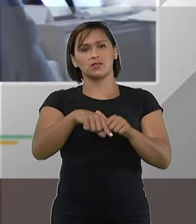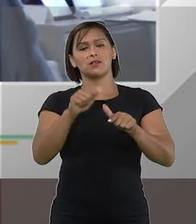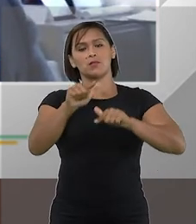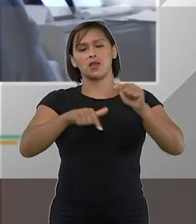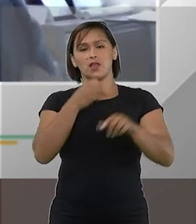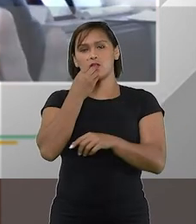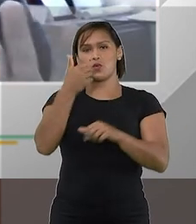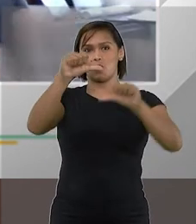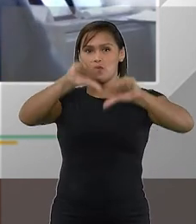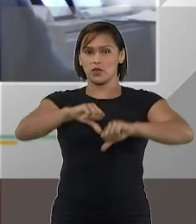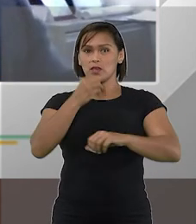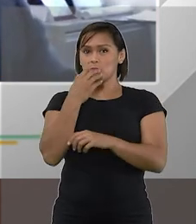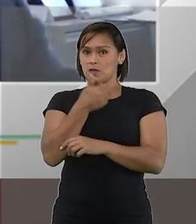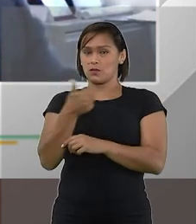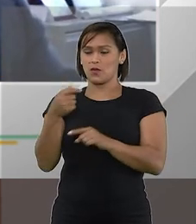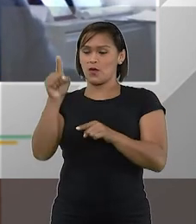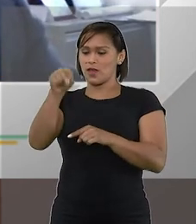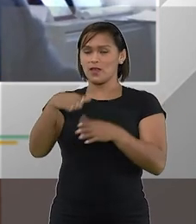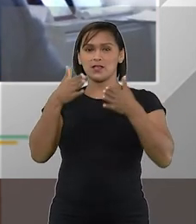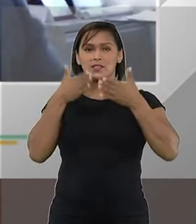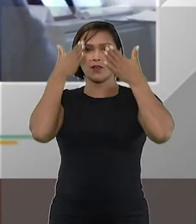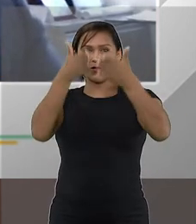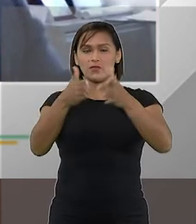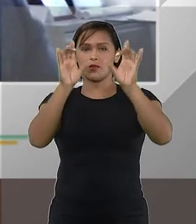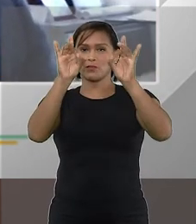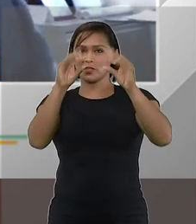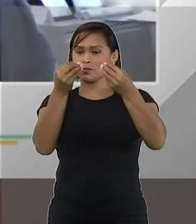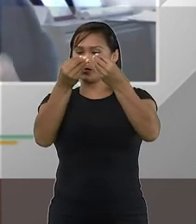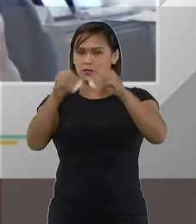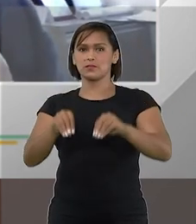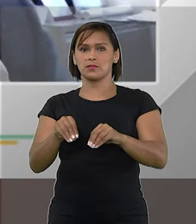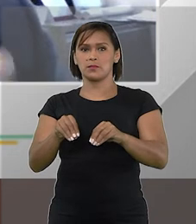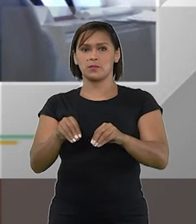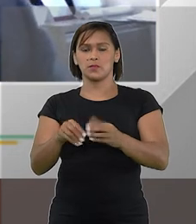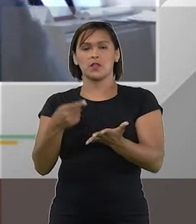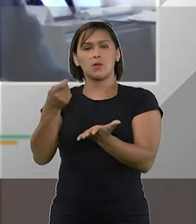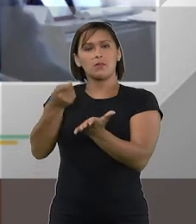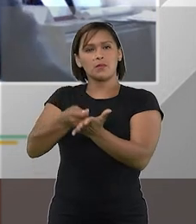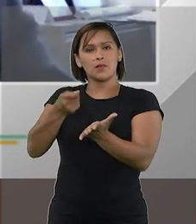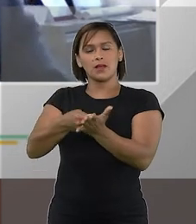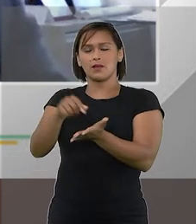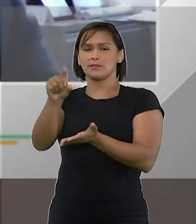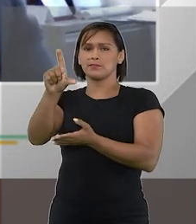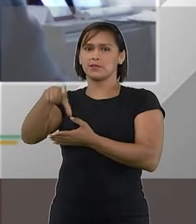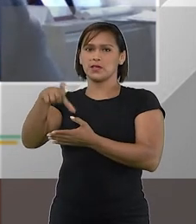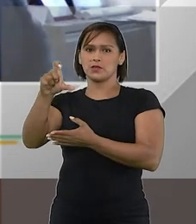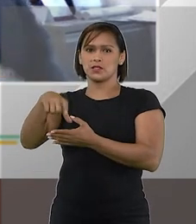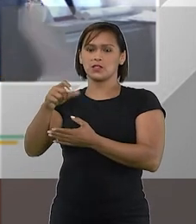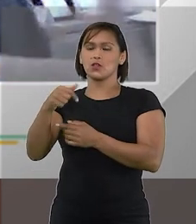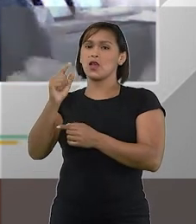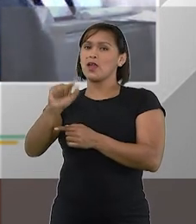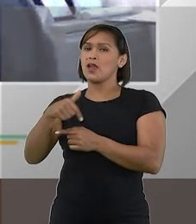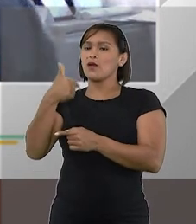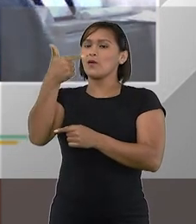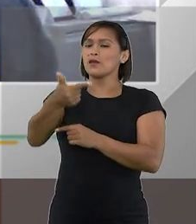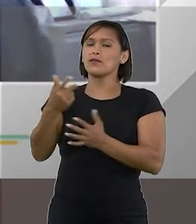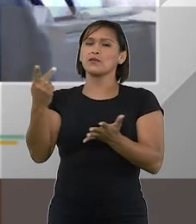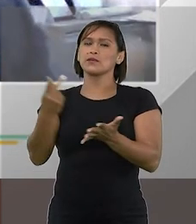pela viável esse é o objetivo principal da falência o pagamento aos credores é uma